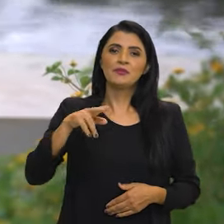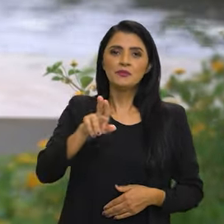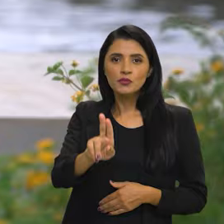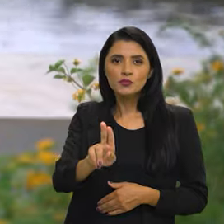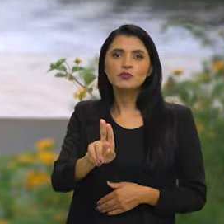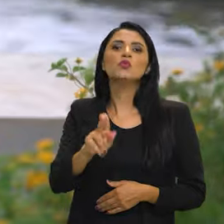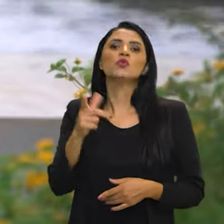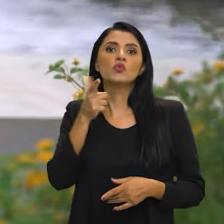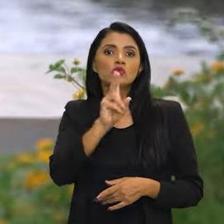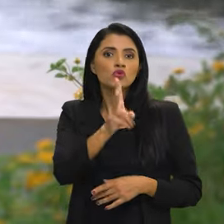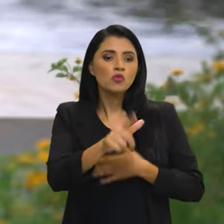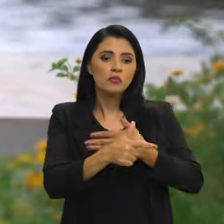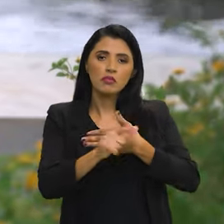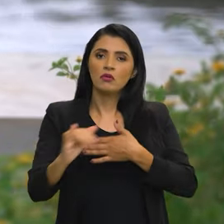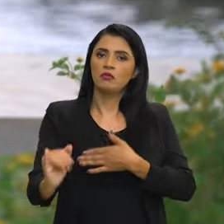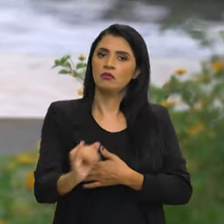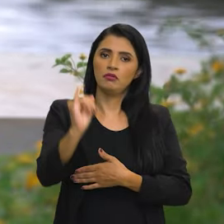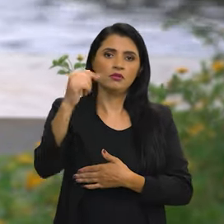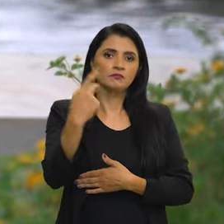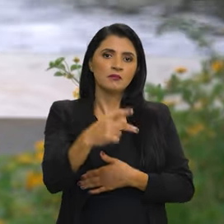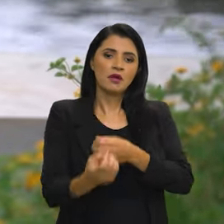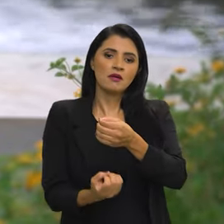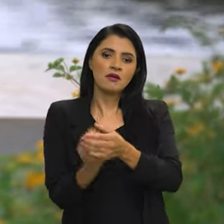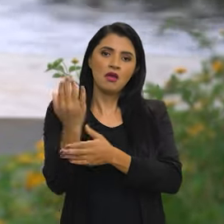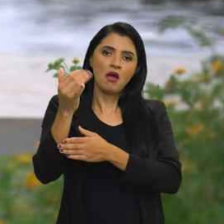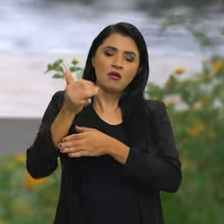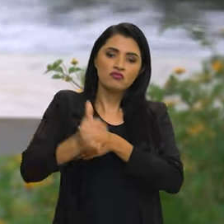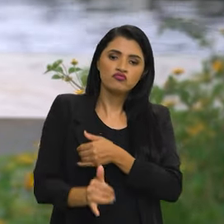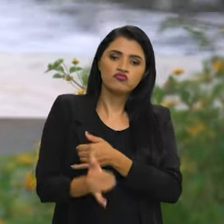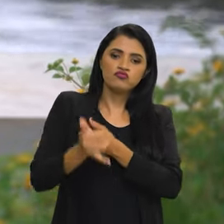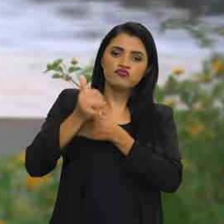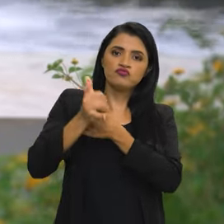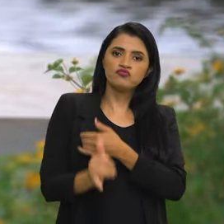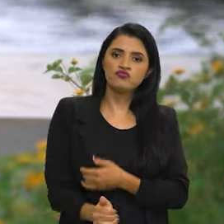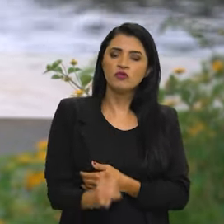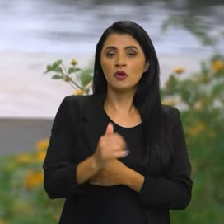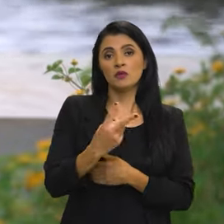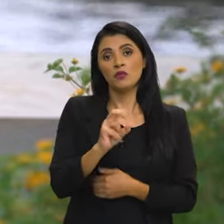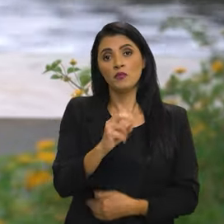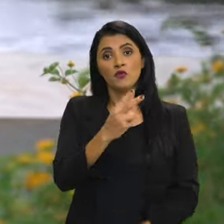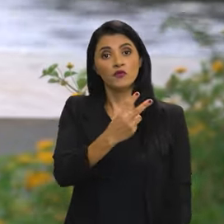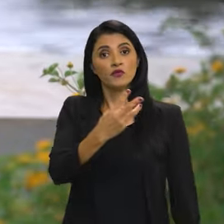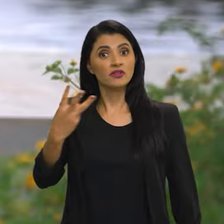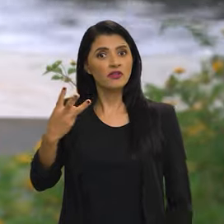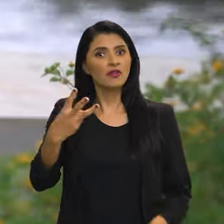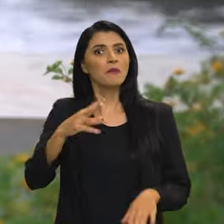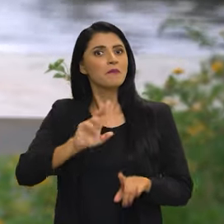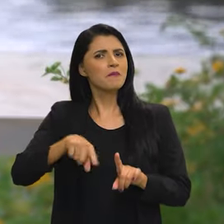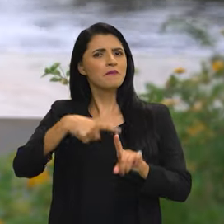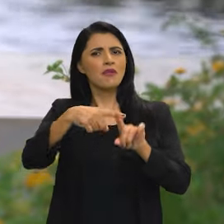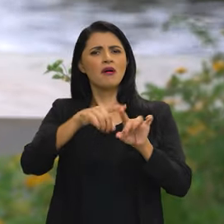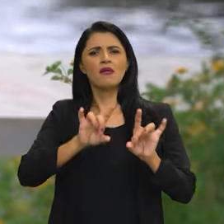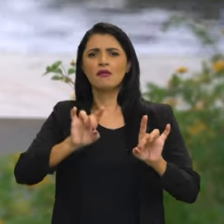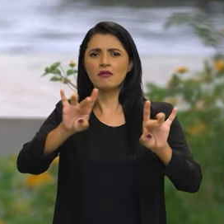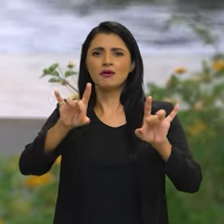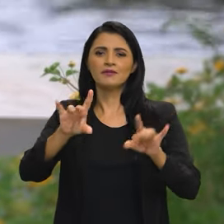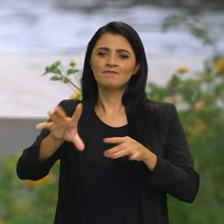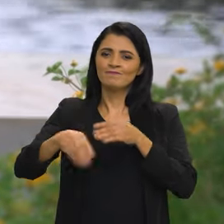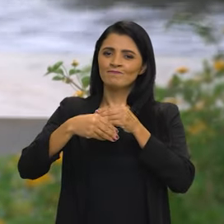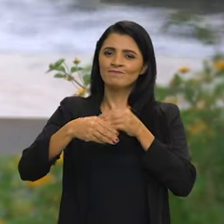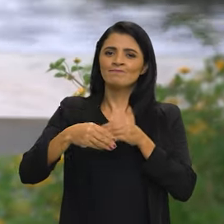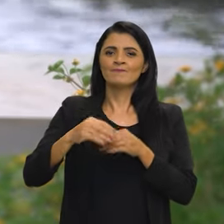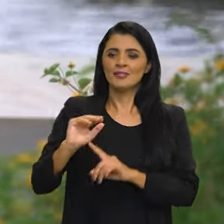continuou a desempenhar um papel crucial na geração de energia. Em 2023, se destacou ainda mais pela